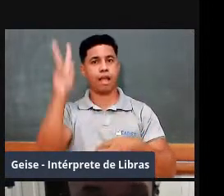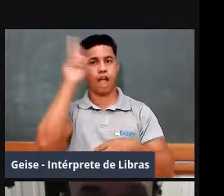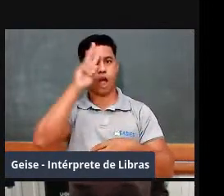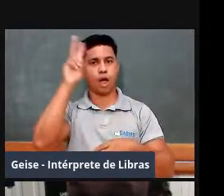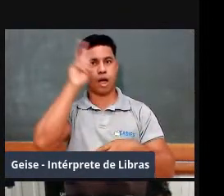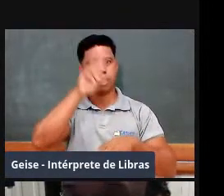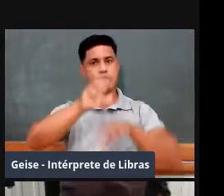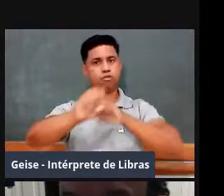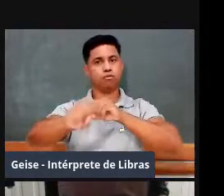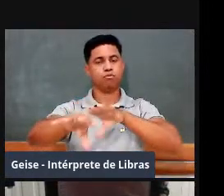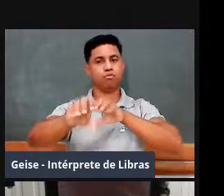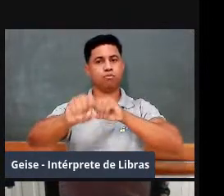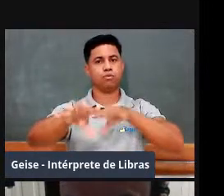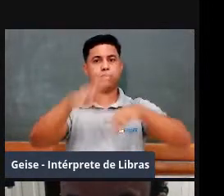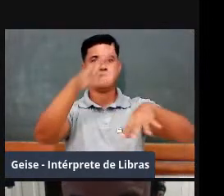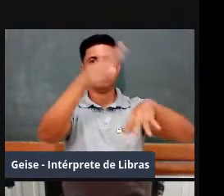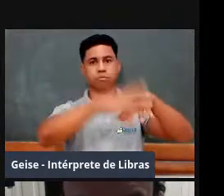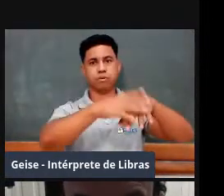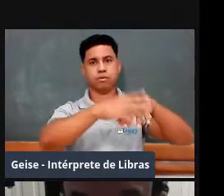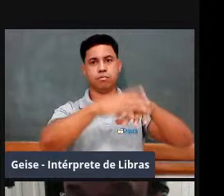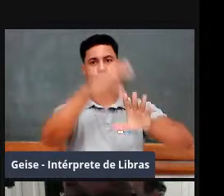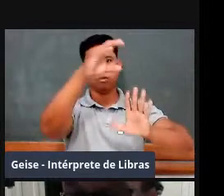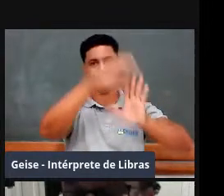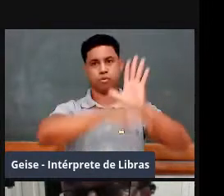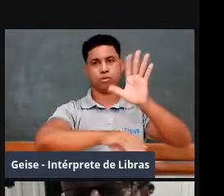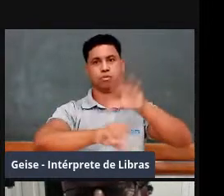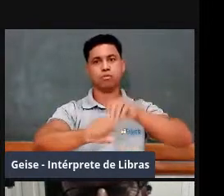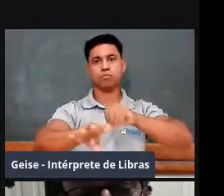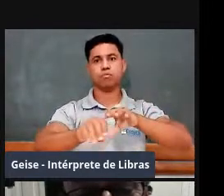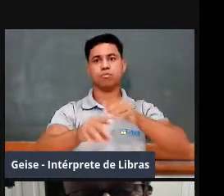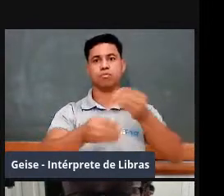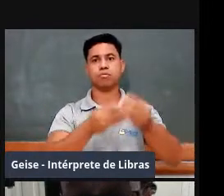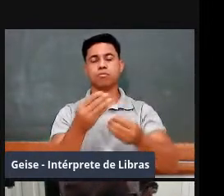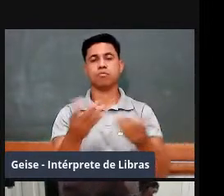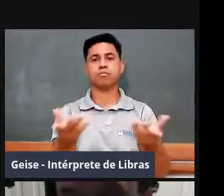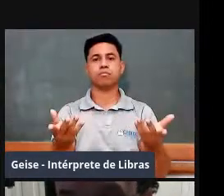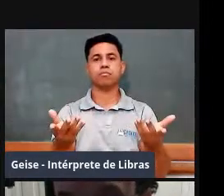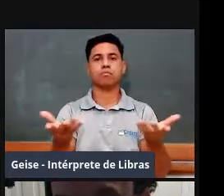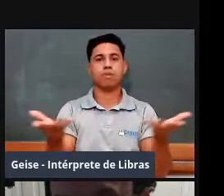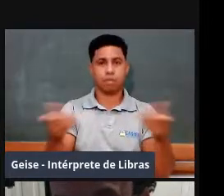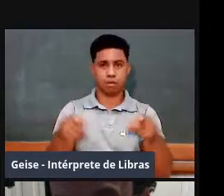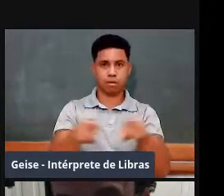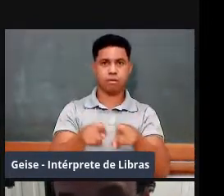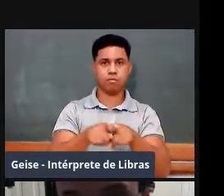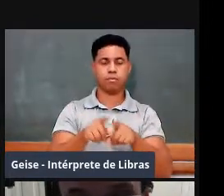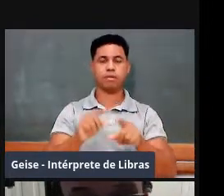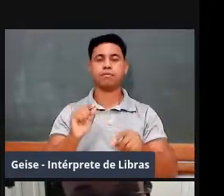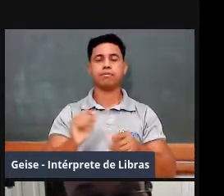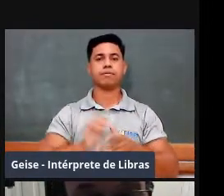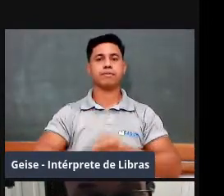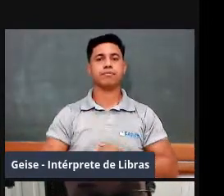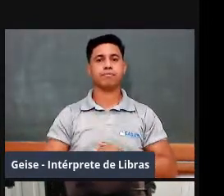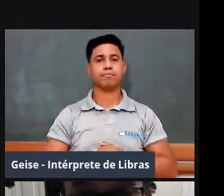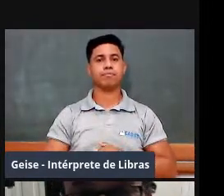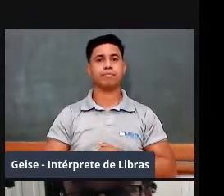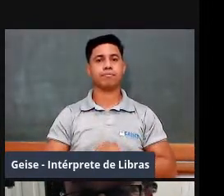matemática e o currículo escolar. E essa